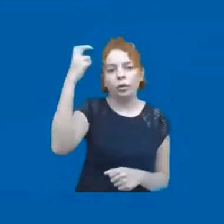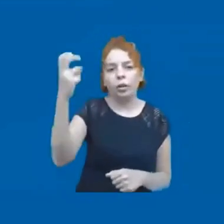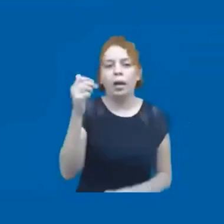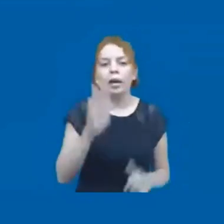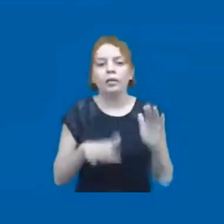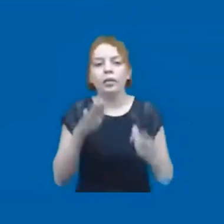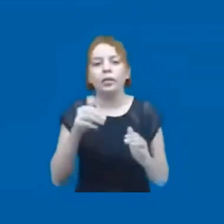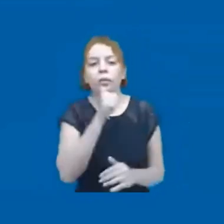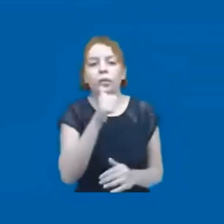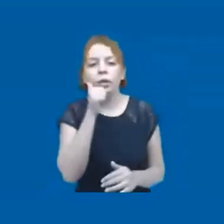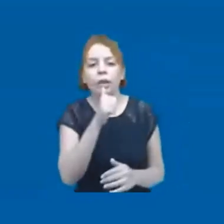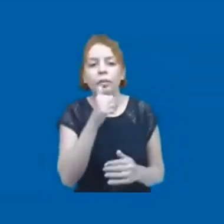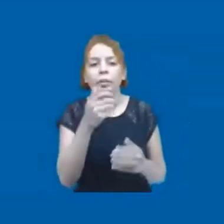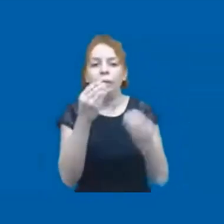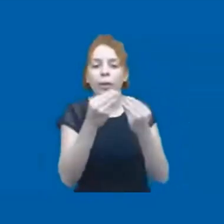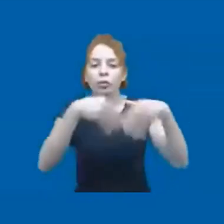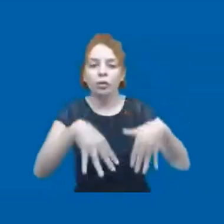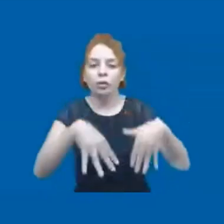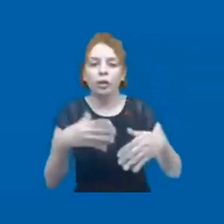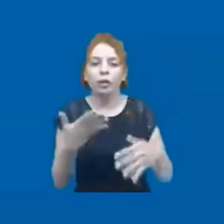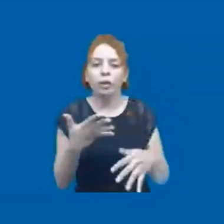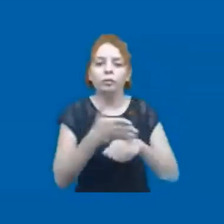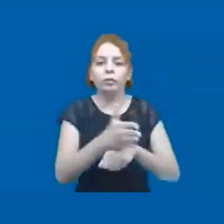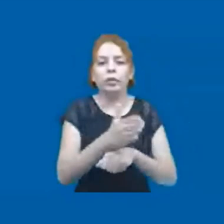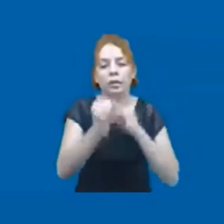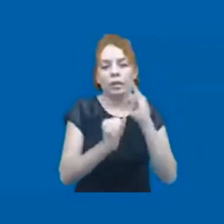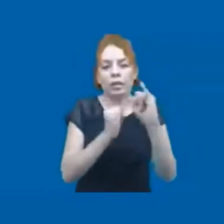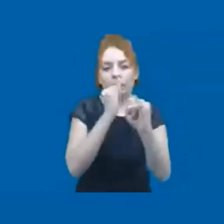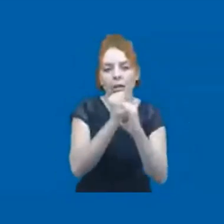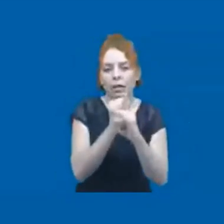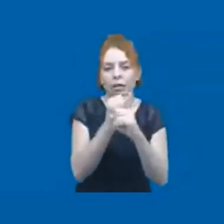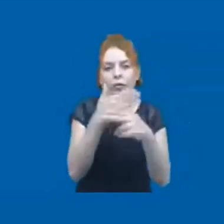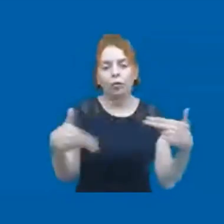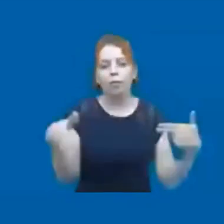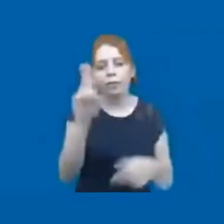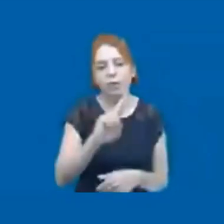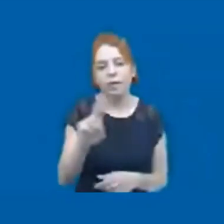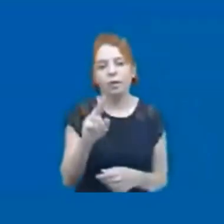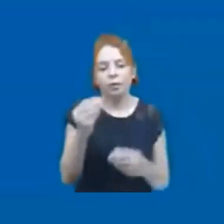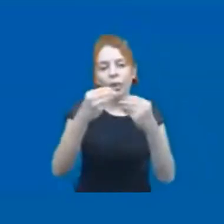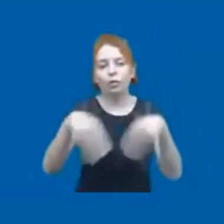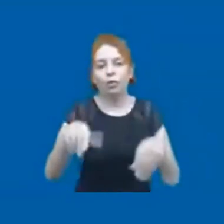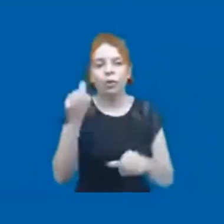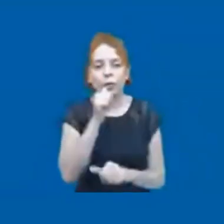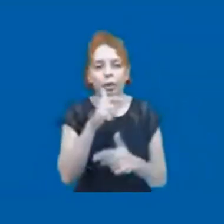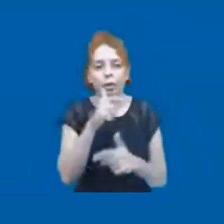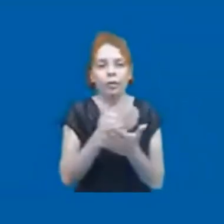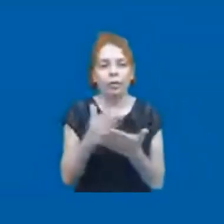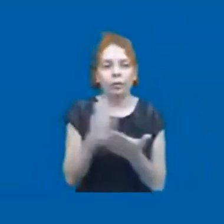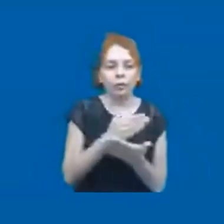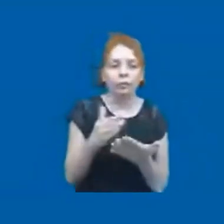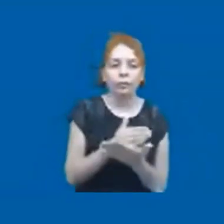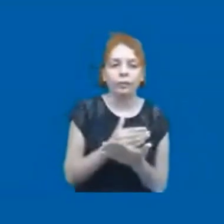negligenciadas no seu acesso à internet e às tecnologias da informação. Então, isso a gente também vai precisar equacionar.